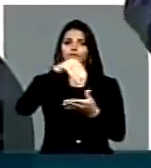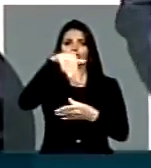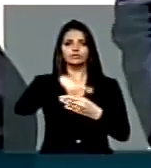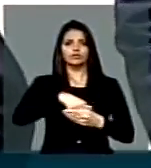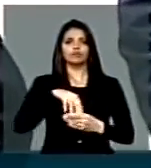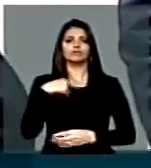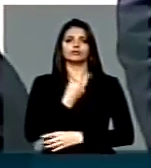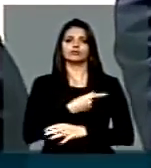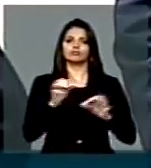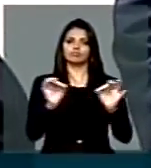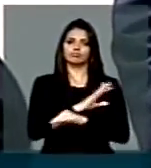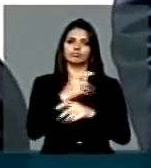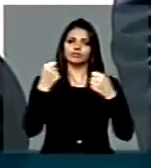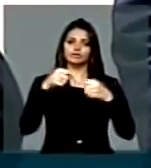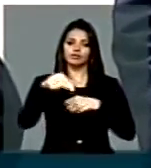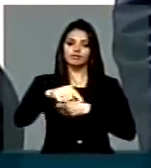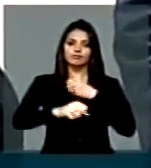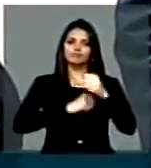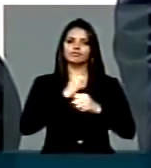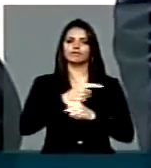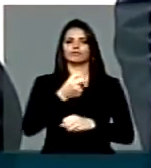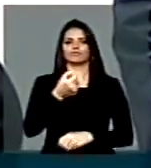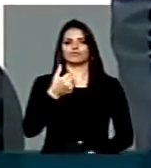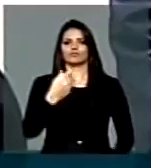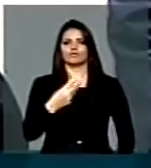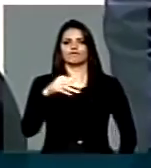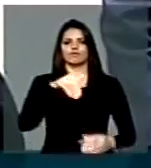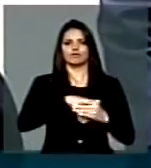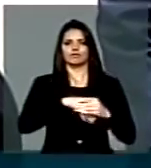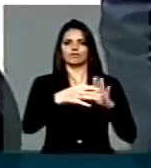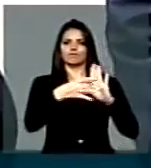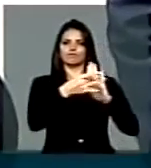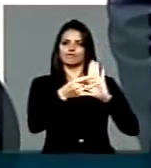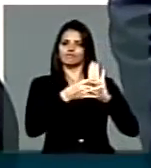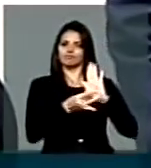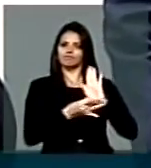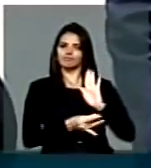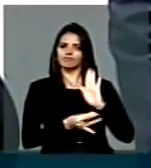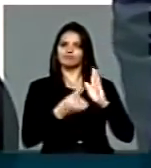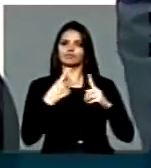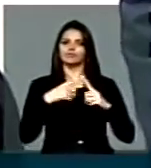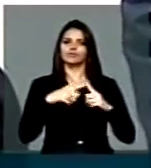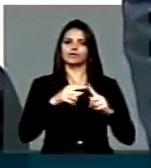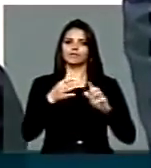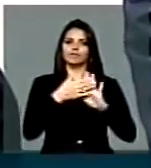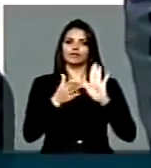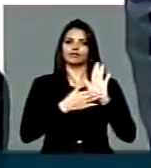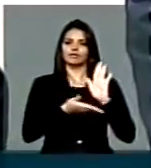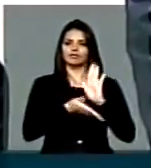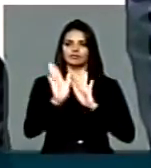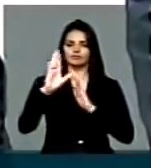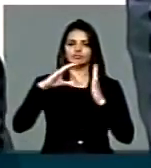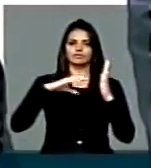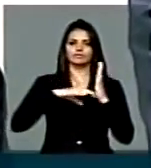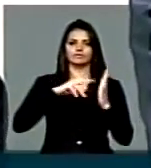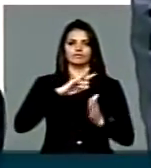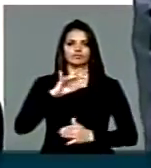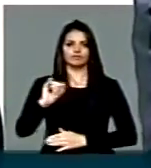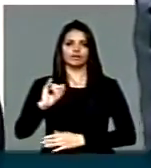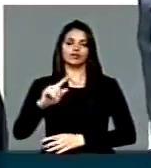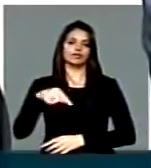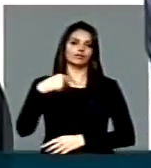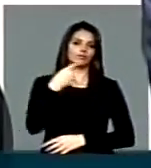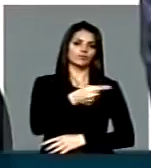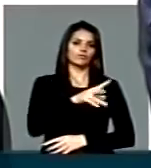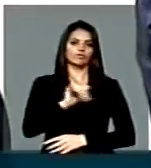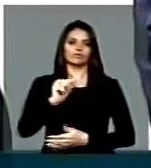terminemos ainda este ano a votação desses destaques e que a matéria vá ao Senado para depois ir